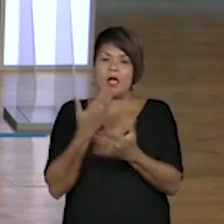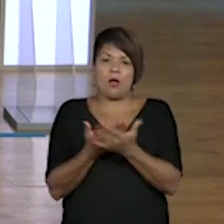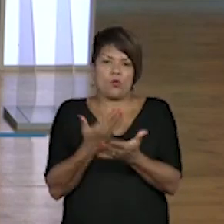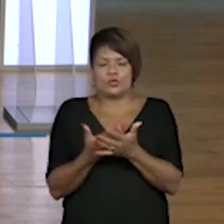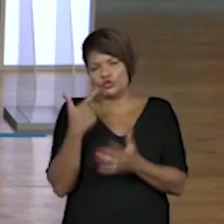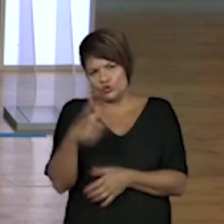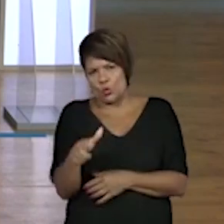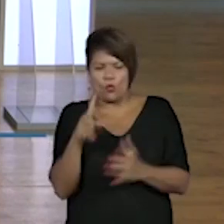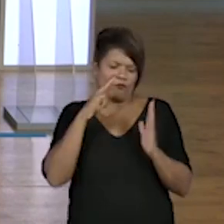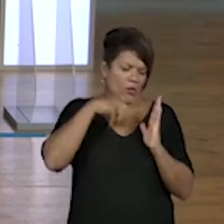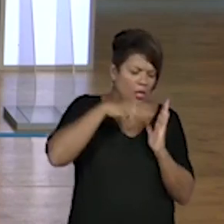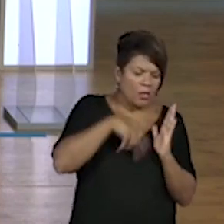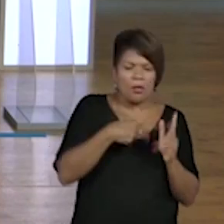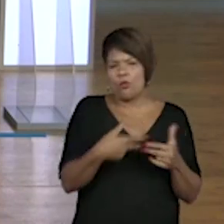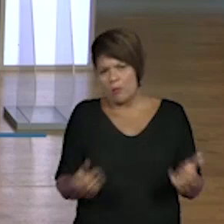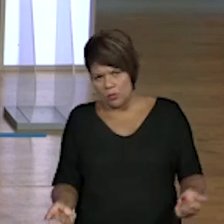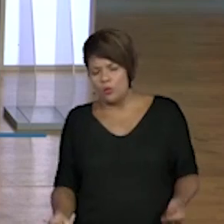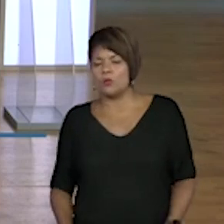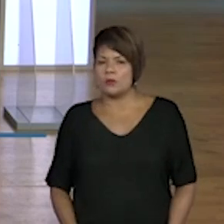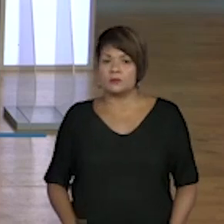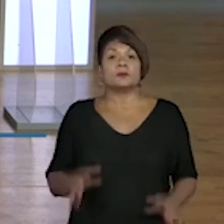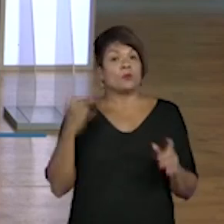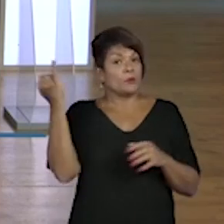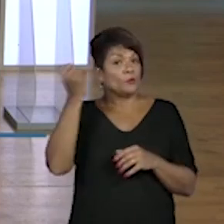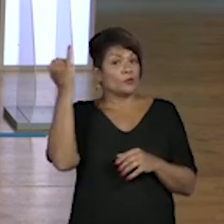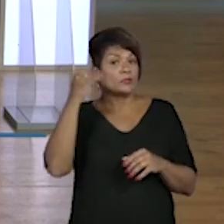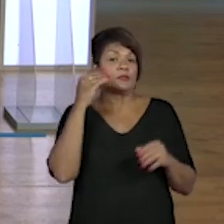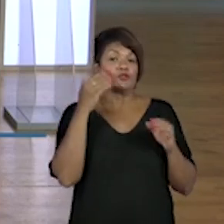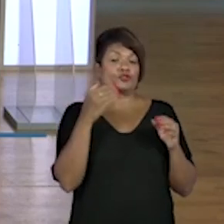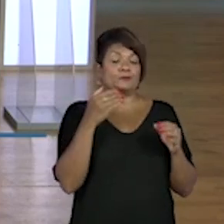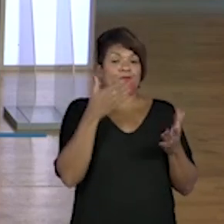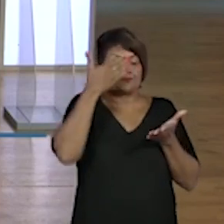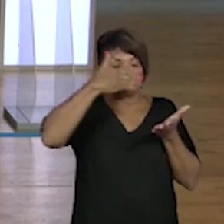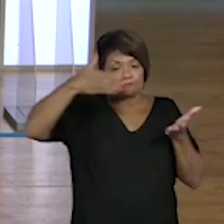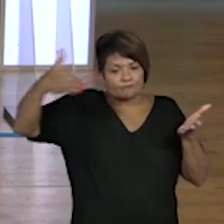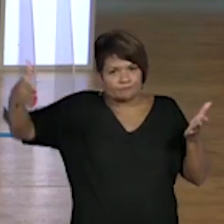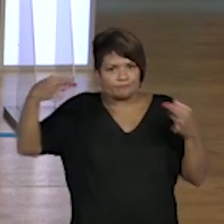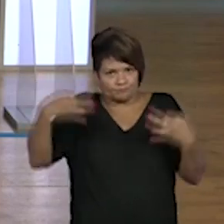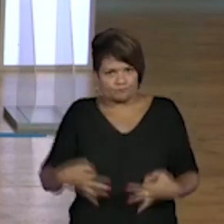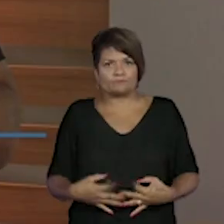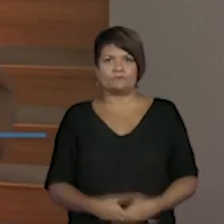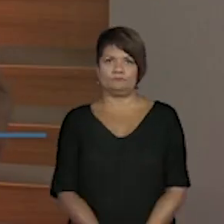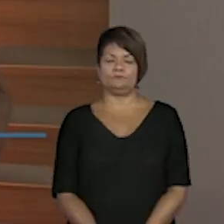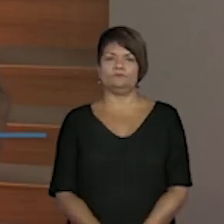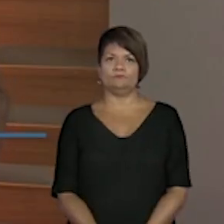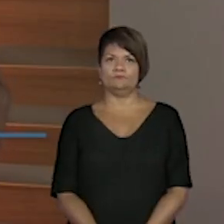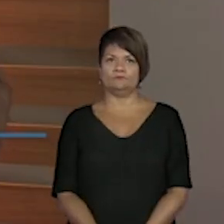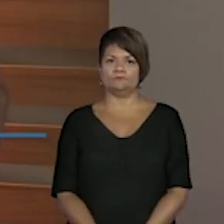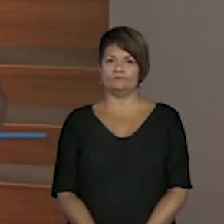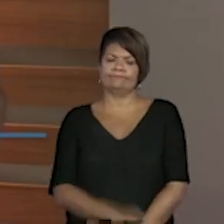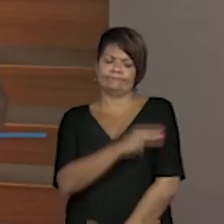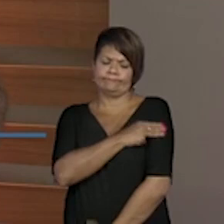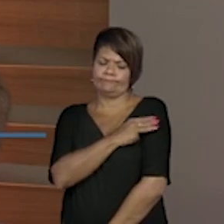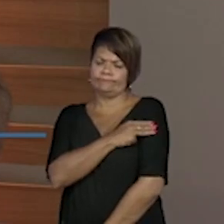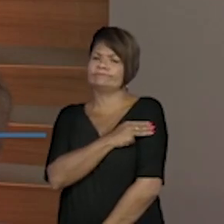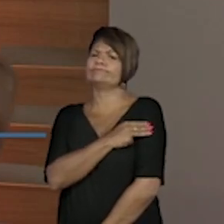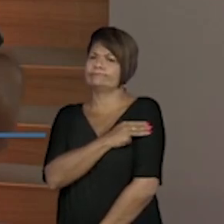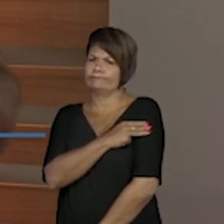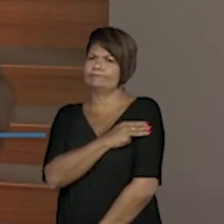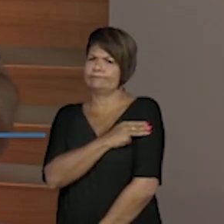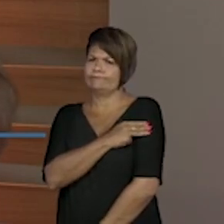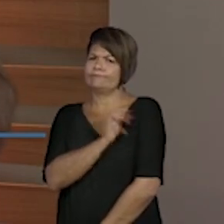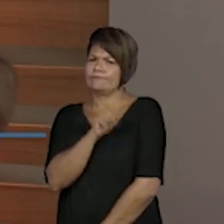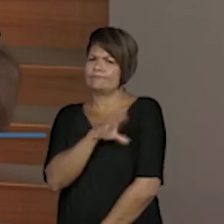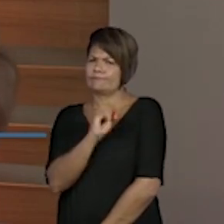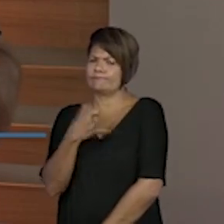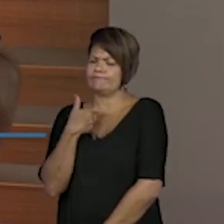ou retomar alguma coisinha. Então, é muito importante esses registros iniciais. E terceiro ano já é uma idade bem